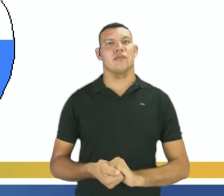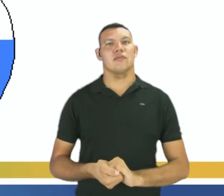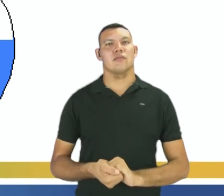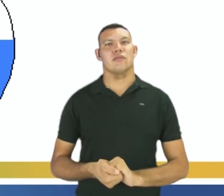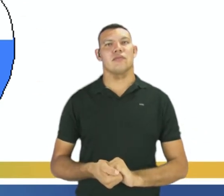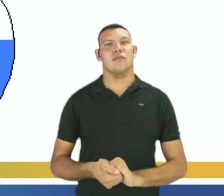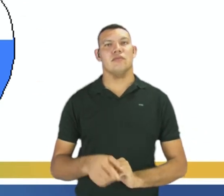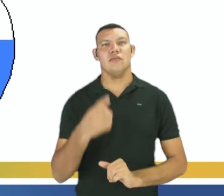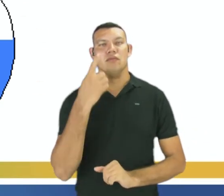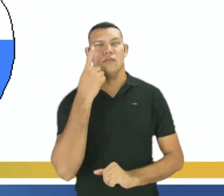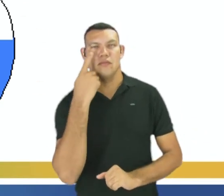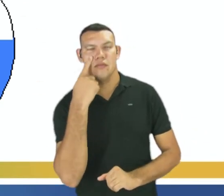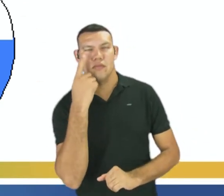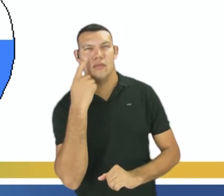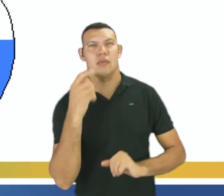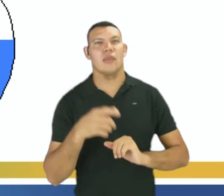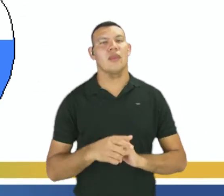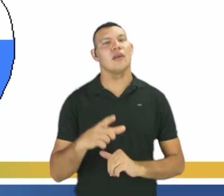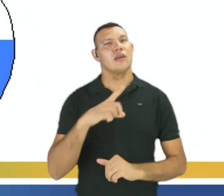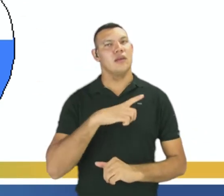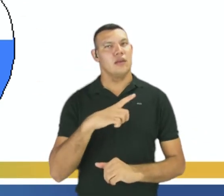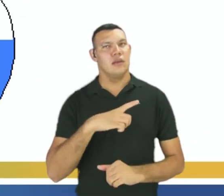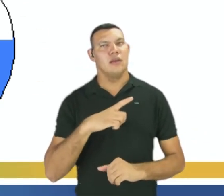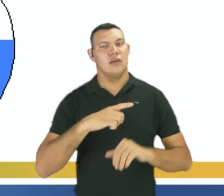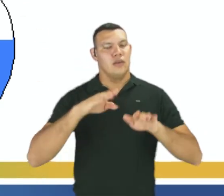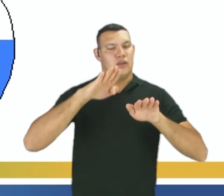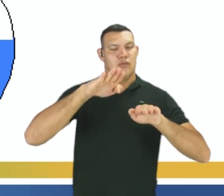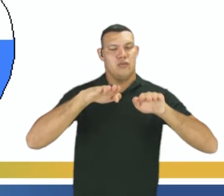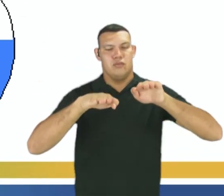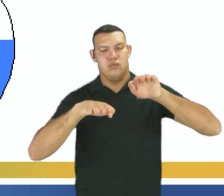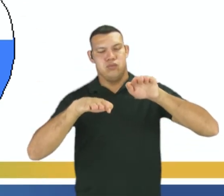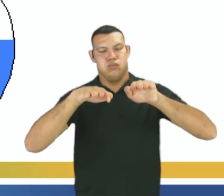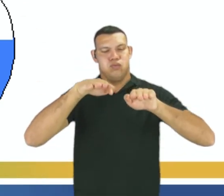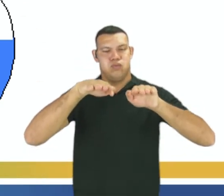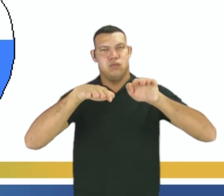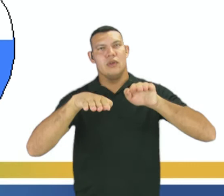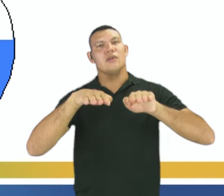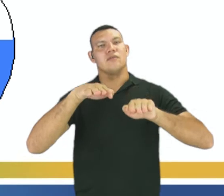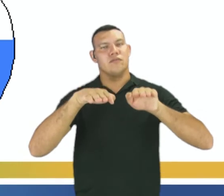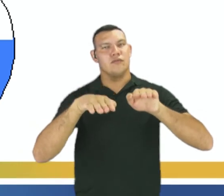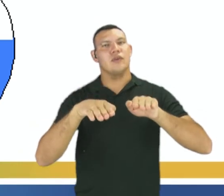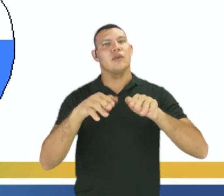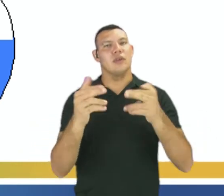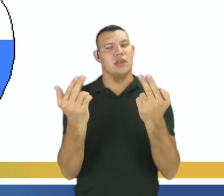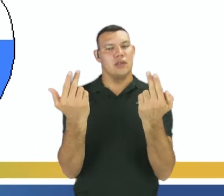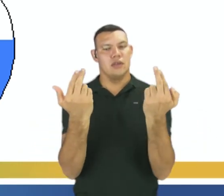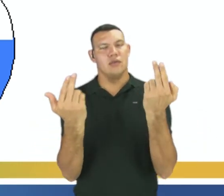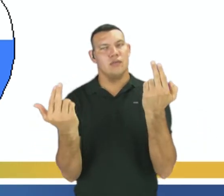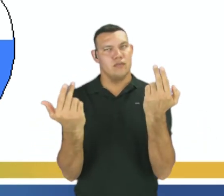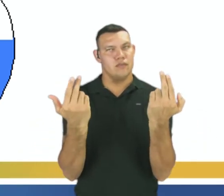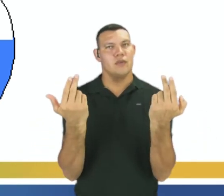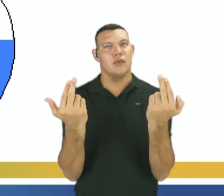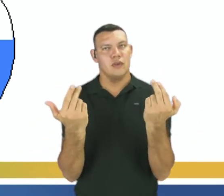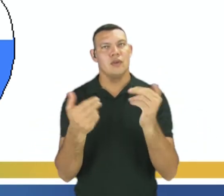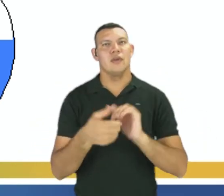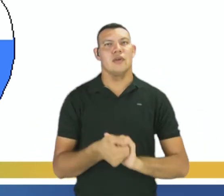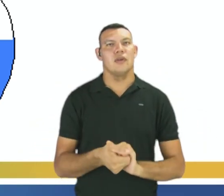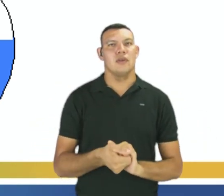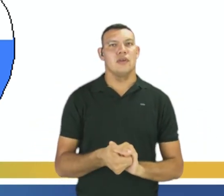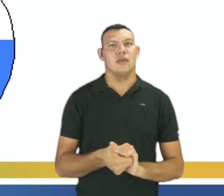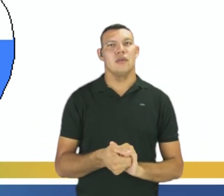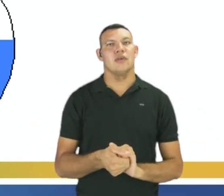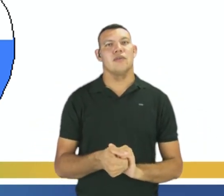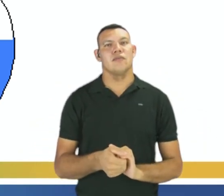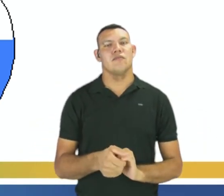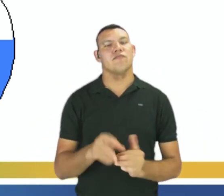Então, o a gente pode observar aqui? Aqui houve um equilíbrio. Mesma quantidade de moléculas que estão se transformando em um estado